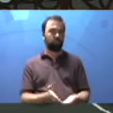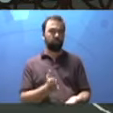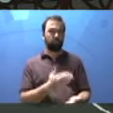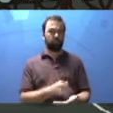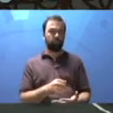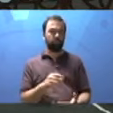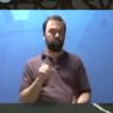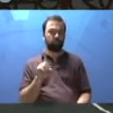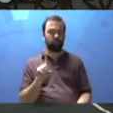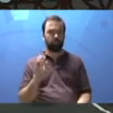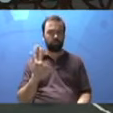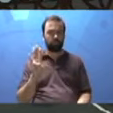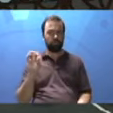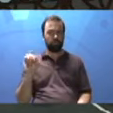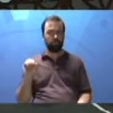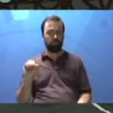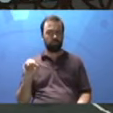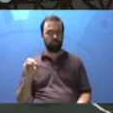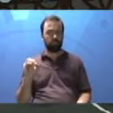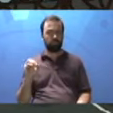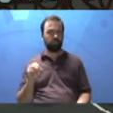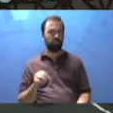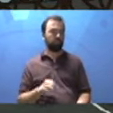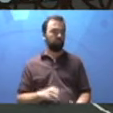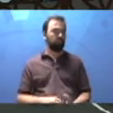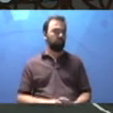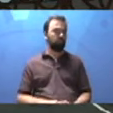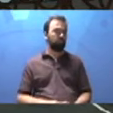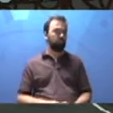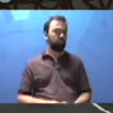Página 140. Está acompanhando com a professora?